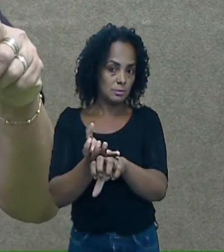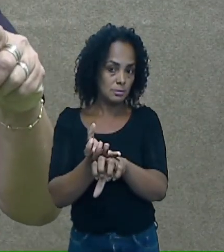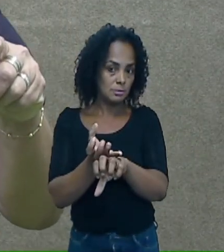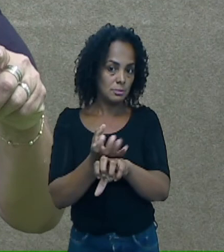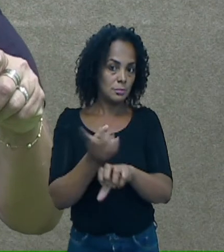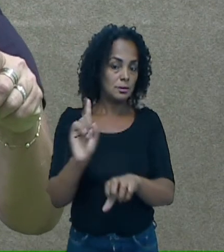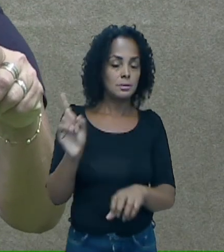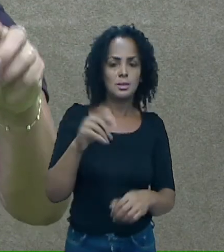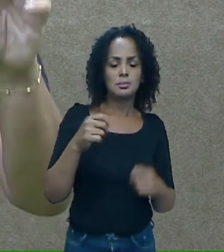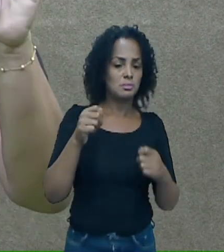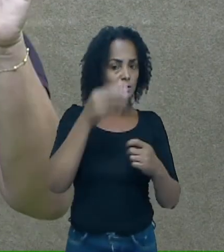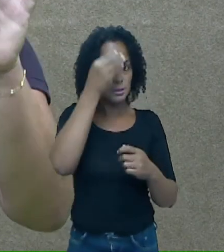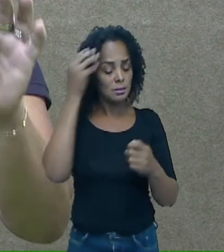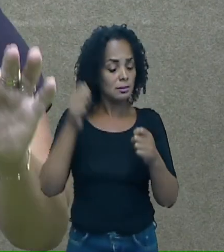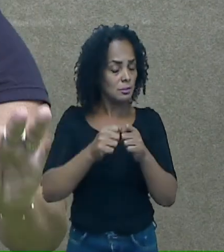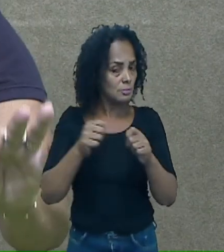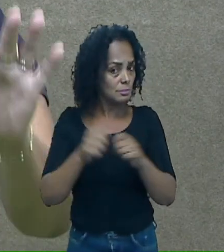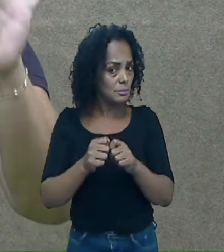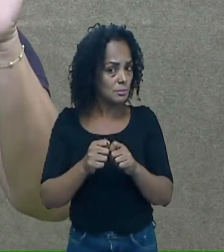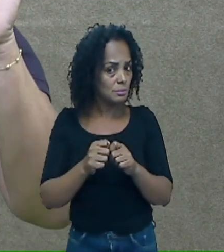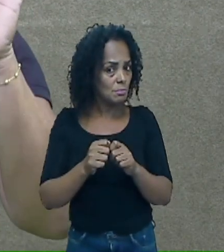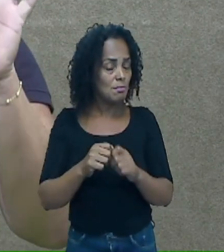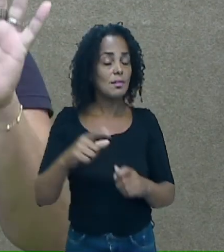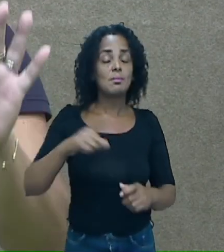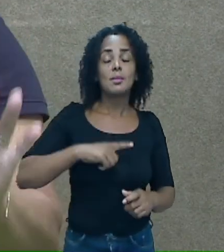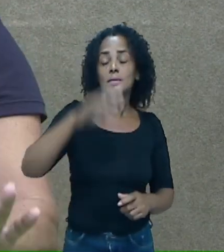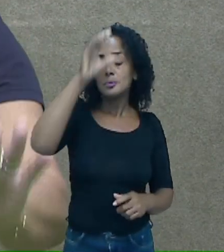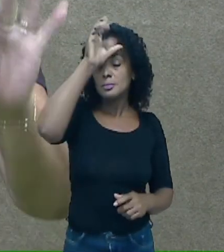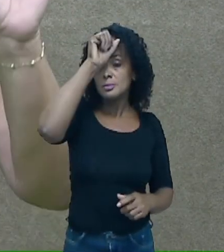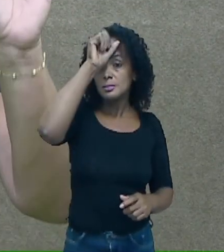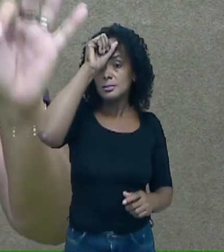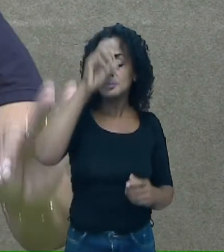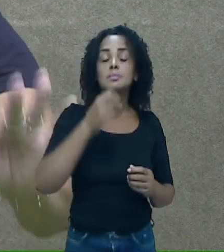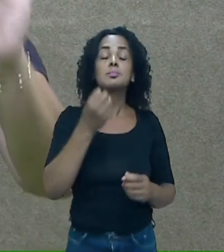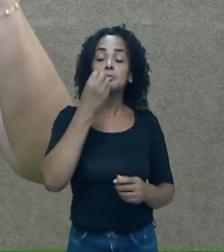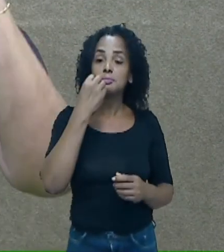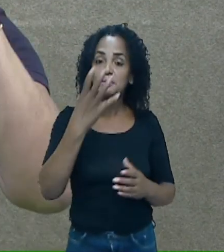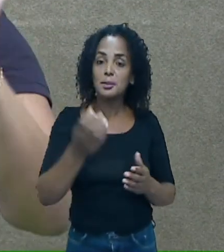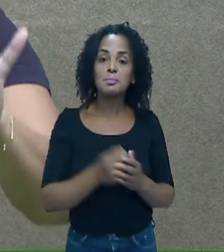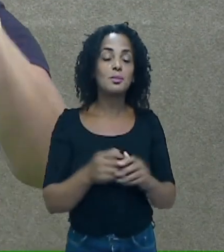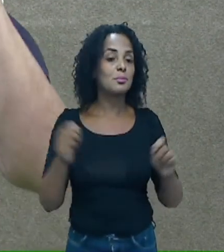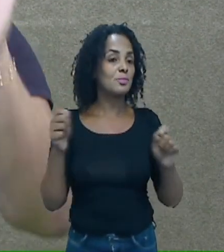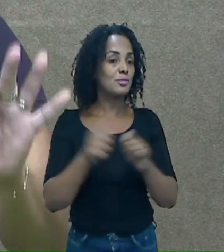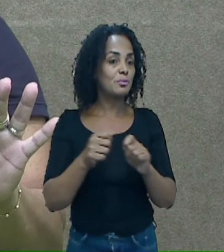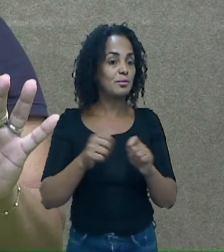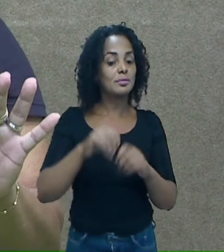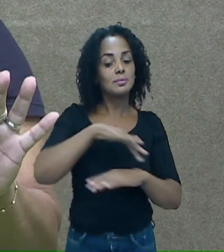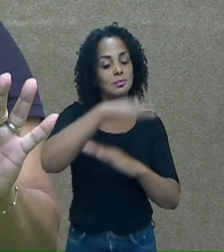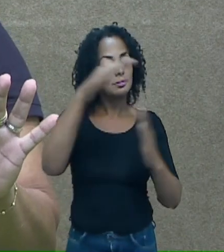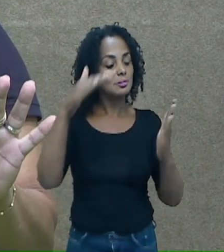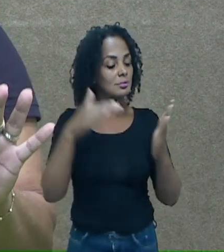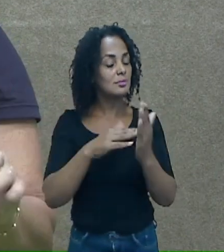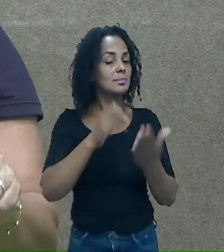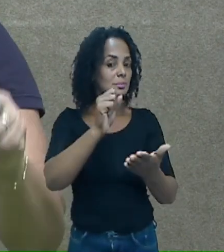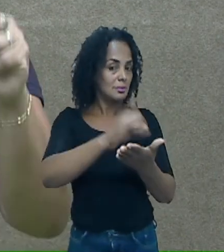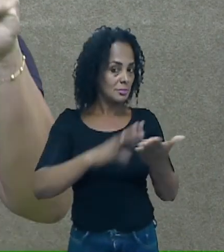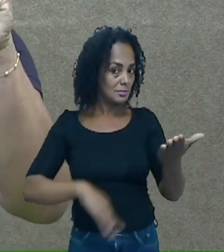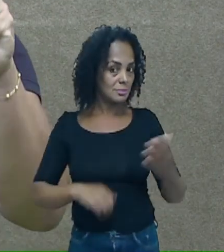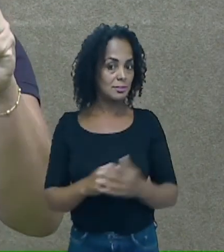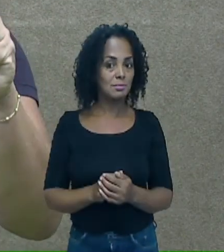deixe de fazer. Porque para ter bom aprendizado, é bom que faça todas as atividades.